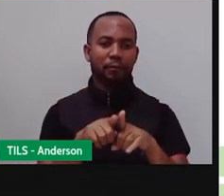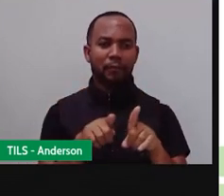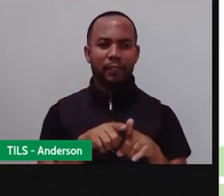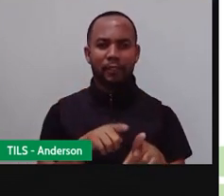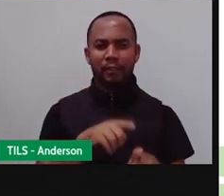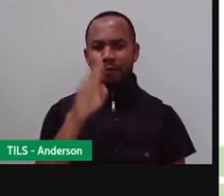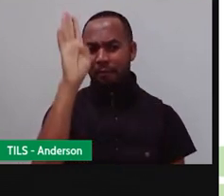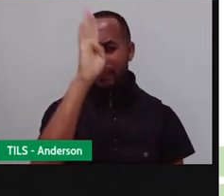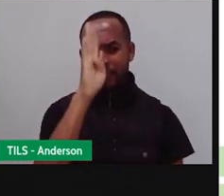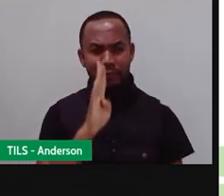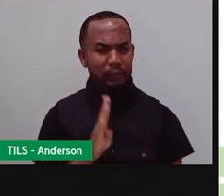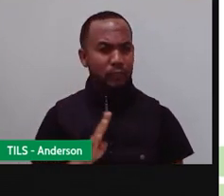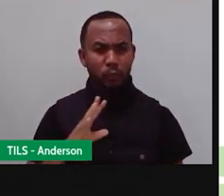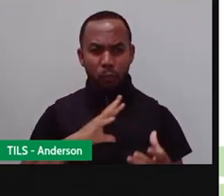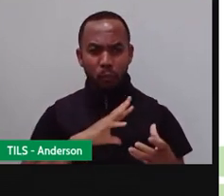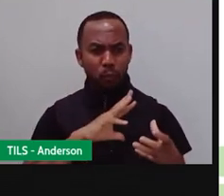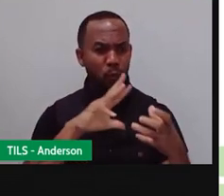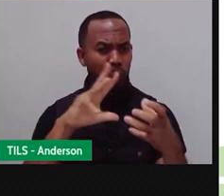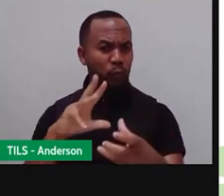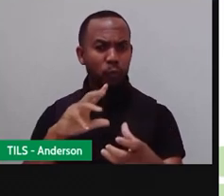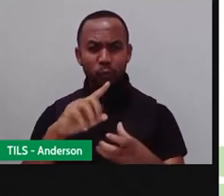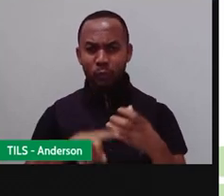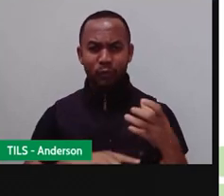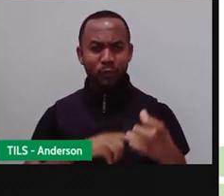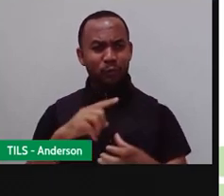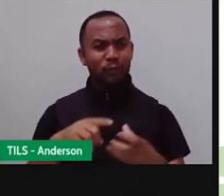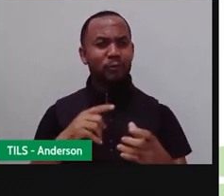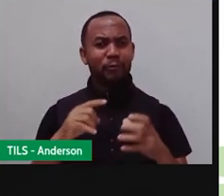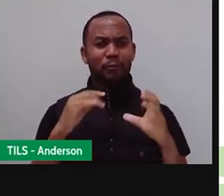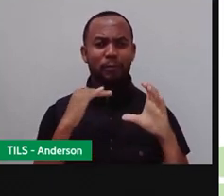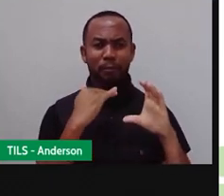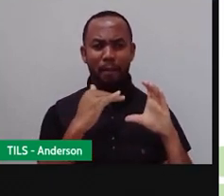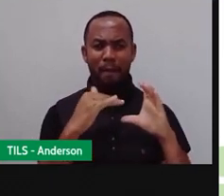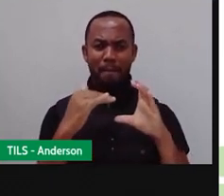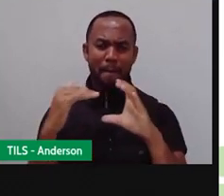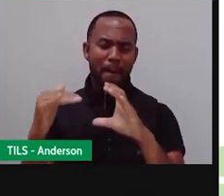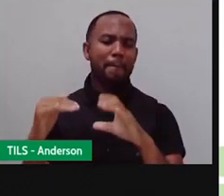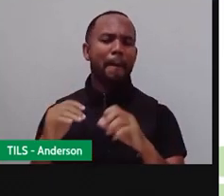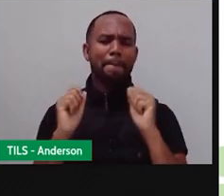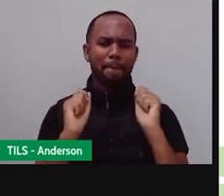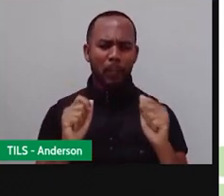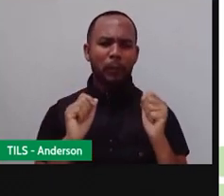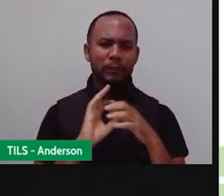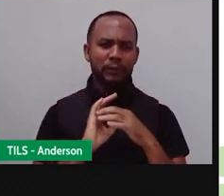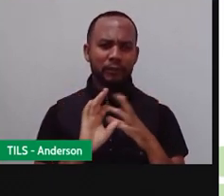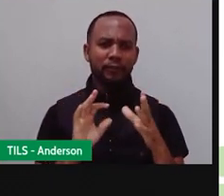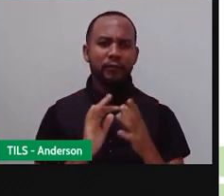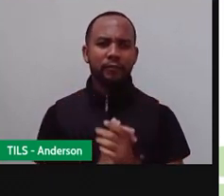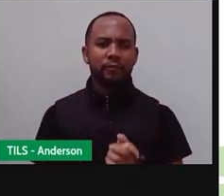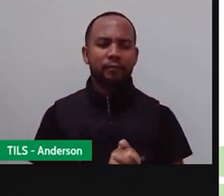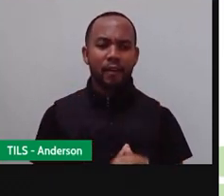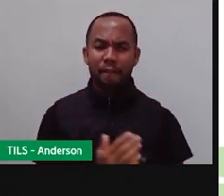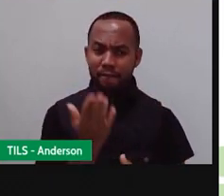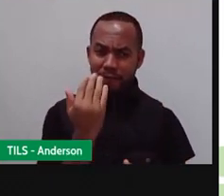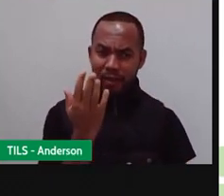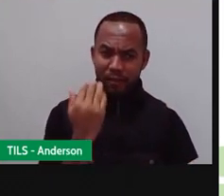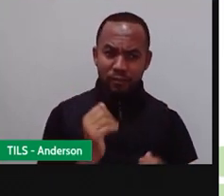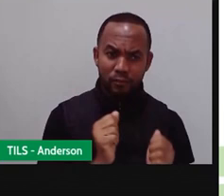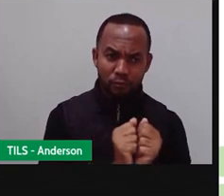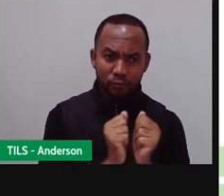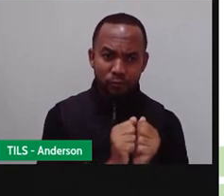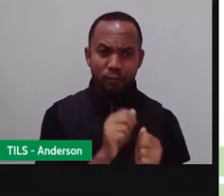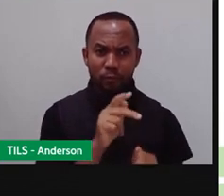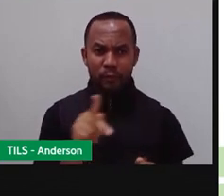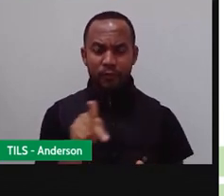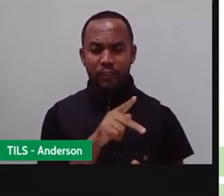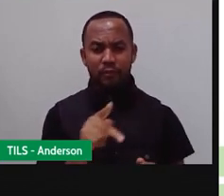inteiro, no mundo inteiro, compartilha o vídeo da gente aí, porque a gente quer chegar longe, né? E vem aqui com o Pro Maria, arruma aí o